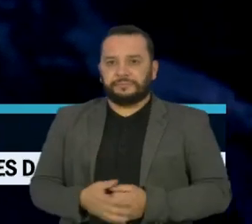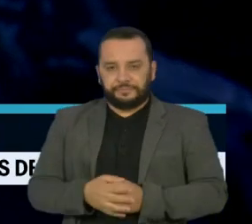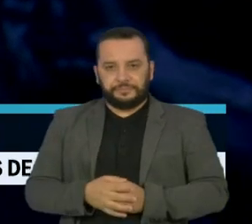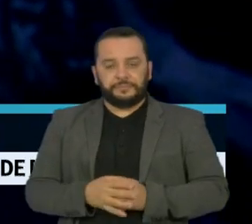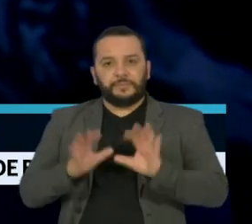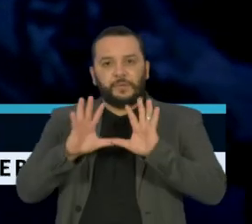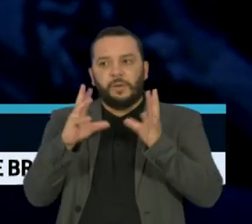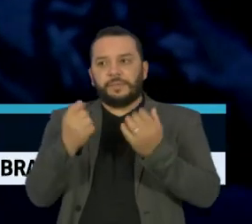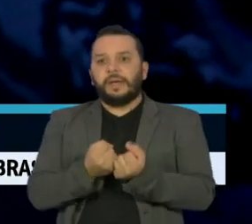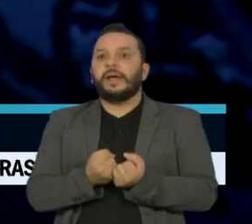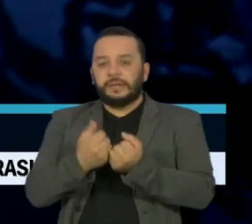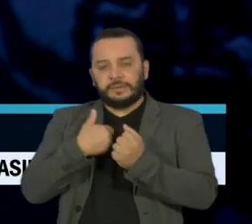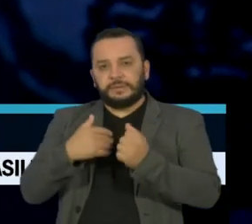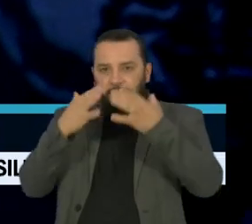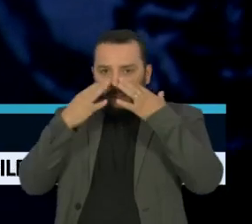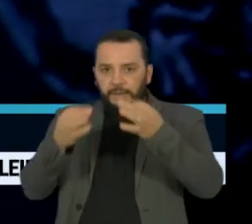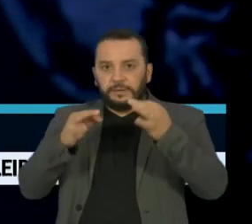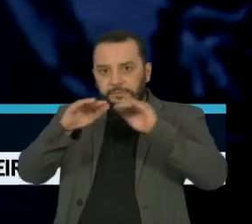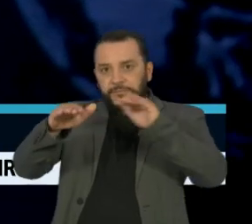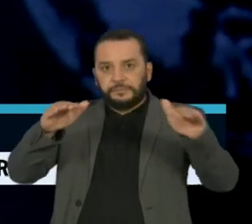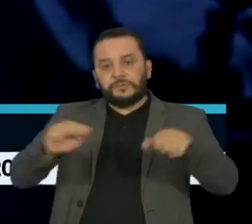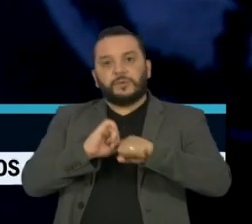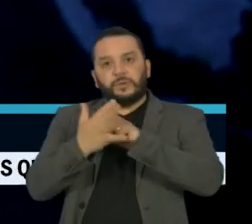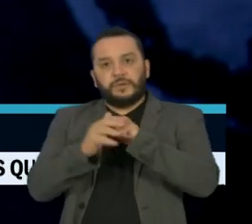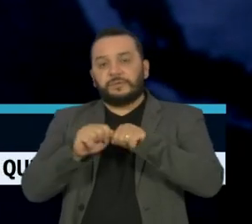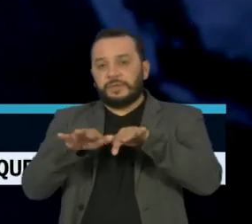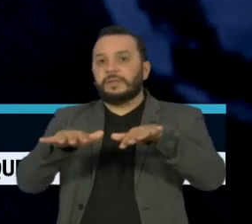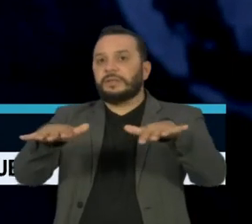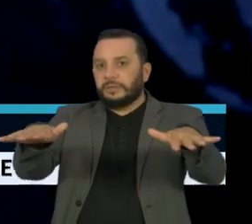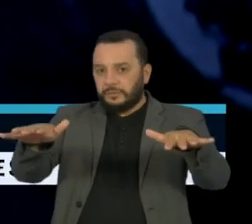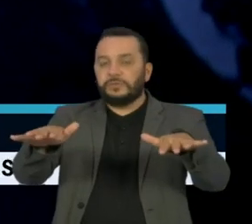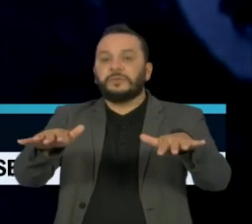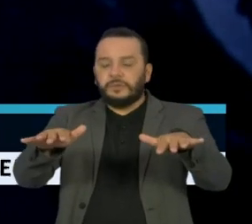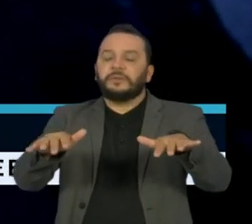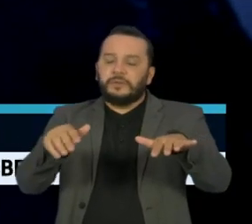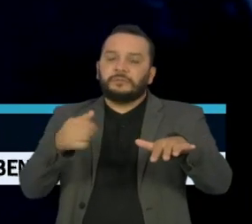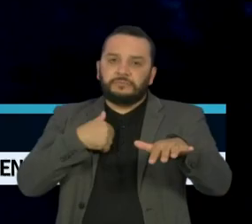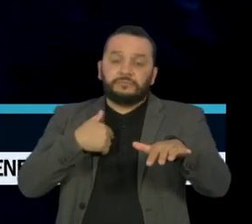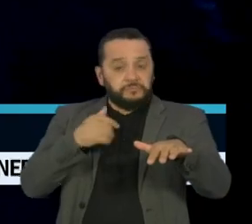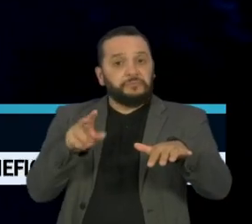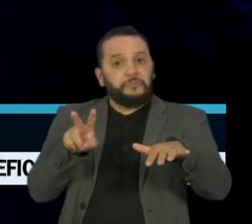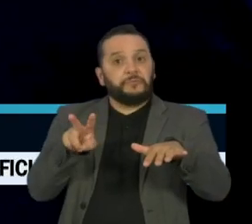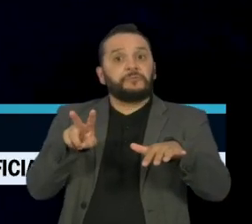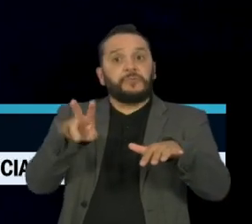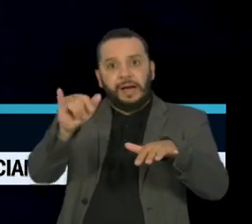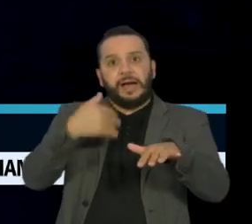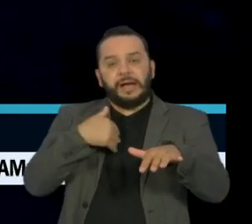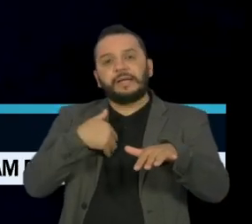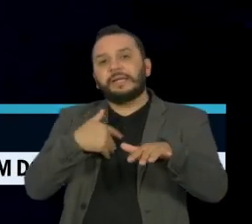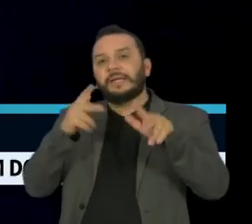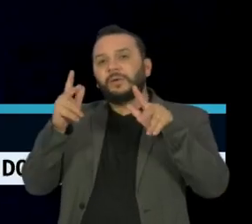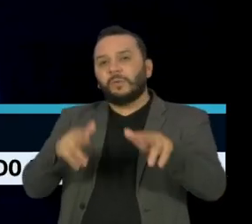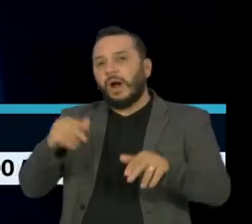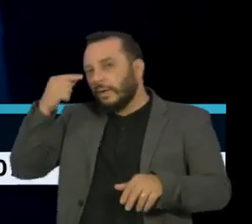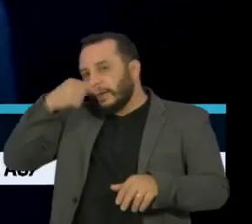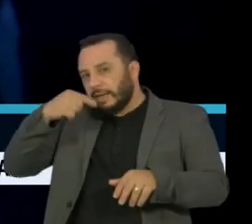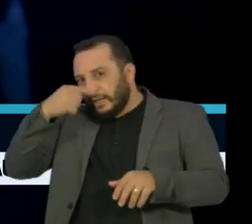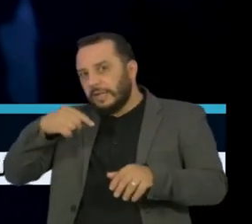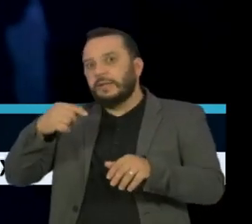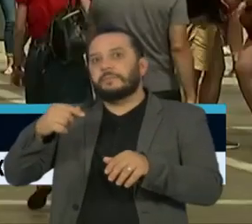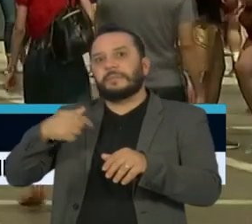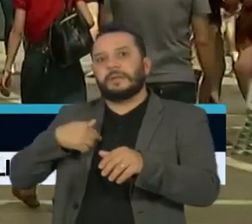A Organização Mundial da Saúde alerta. A pandemia é uma grande onda e o novo coronavírus não se comporta como as doenças